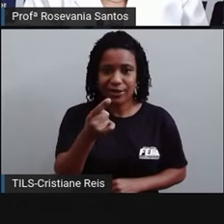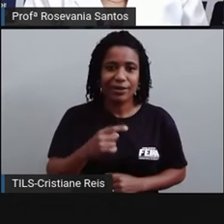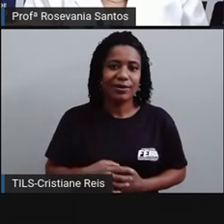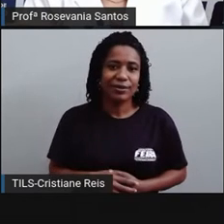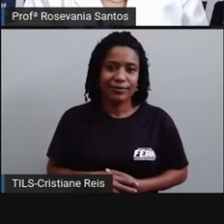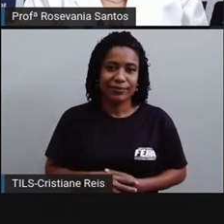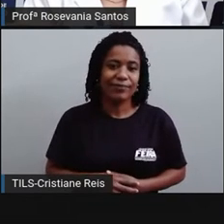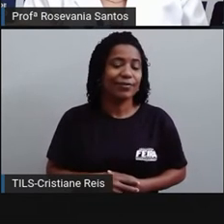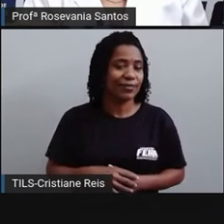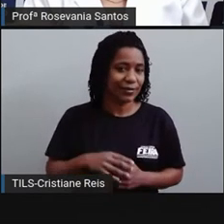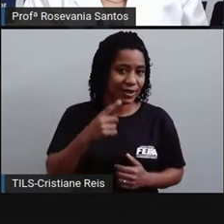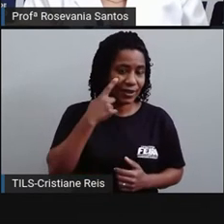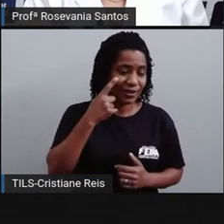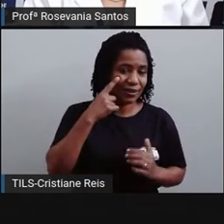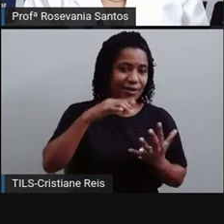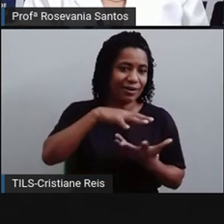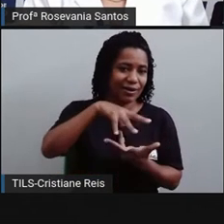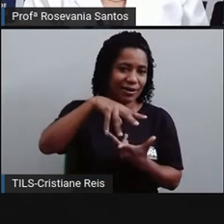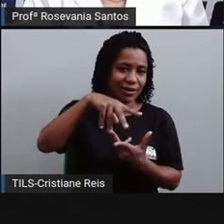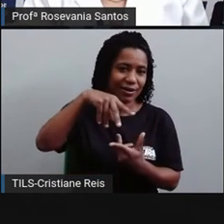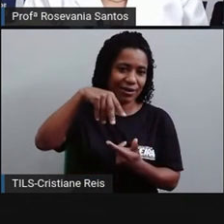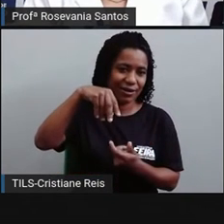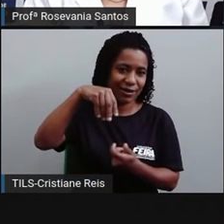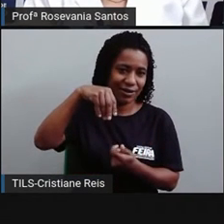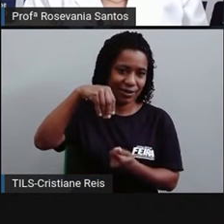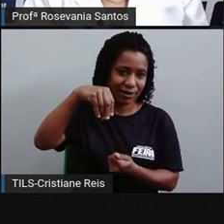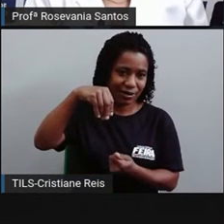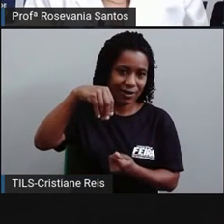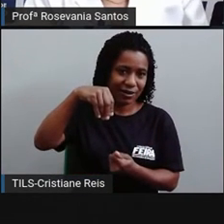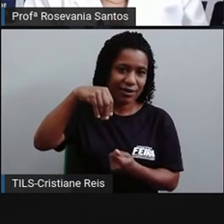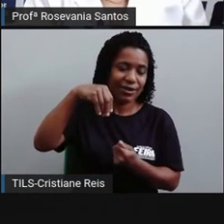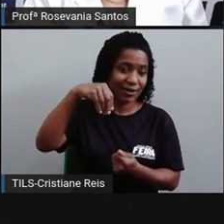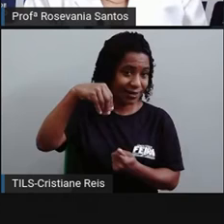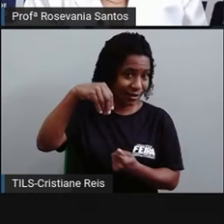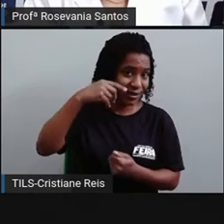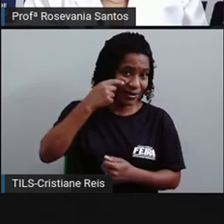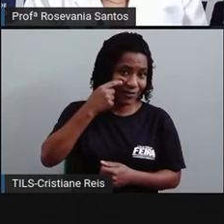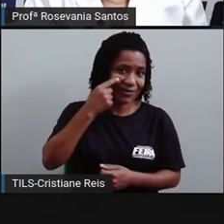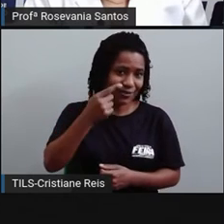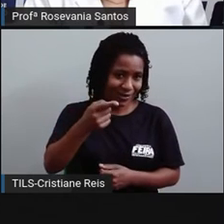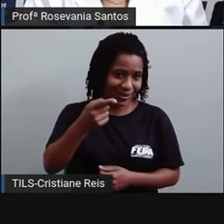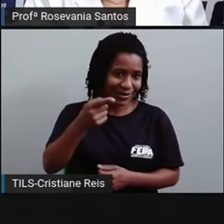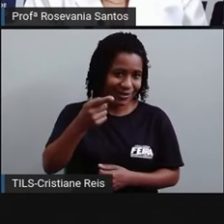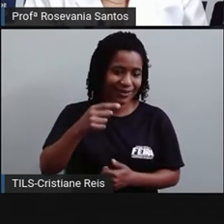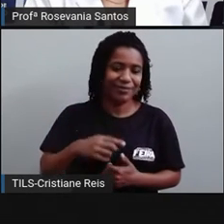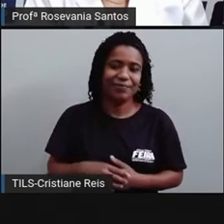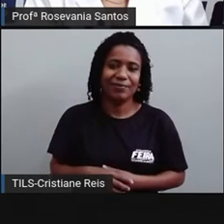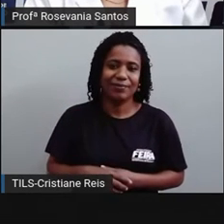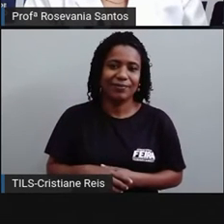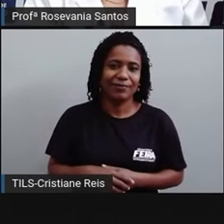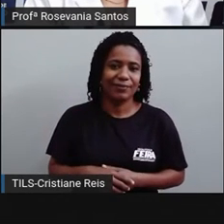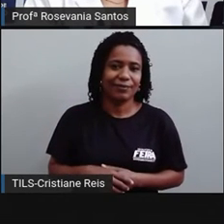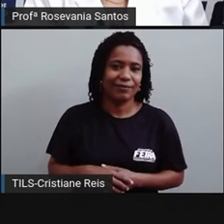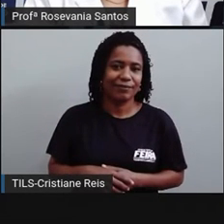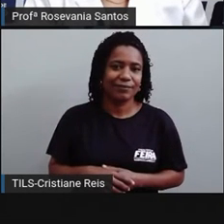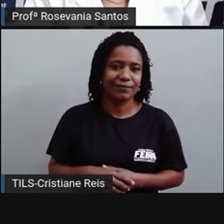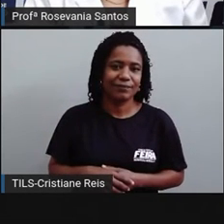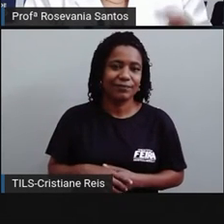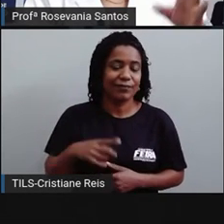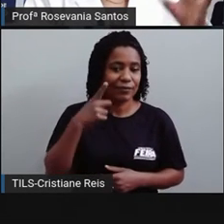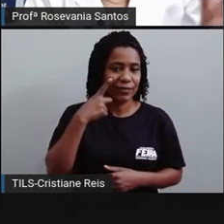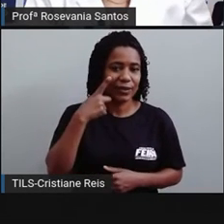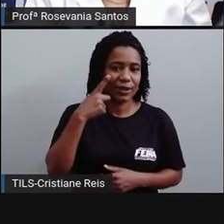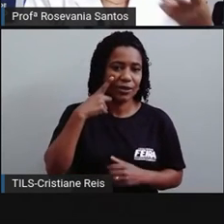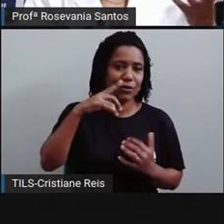a inclinação, né, da Terra. É uma posição aqui vista do espaço, que a depender da posição que a gente vê vai mudando também, né, porque está tudo